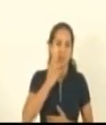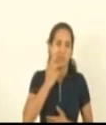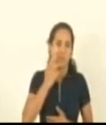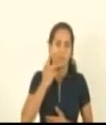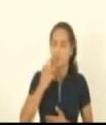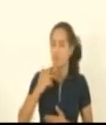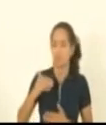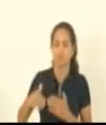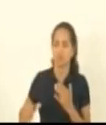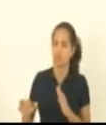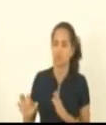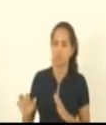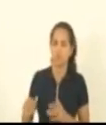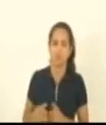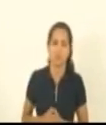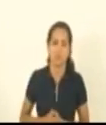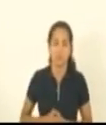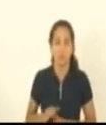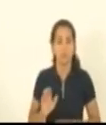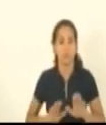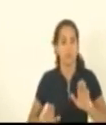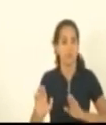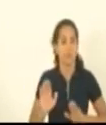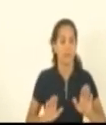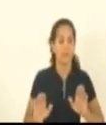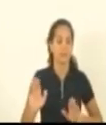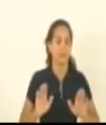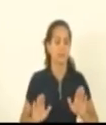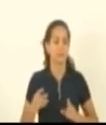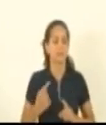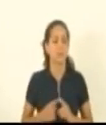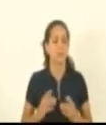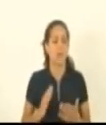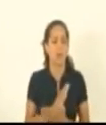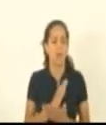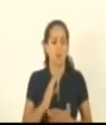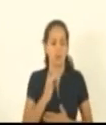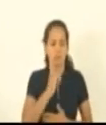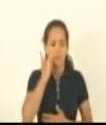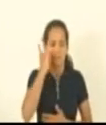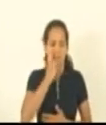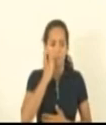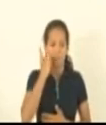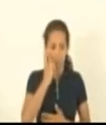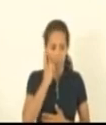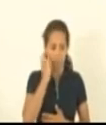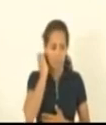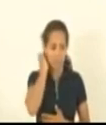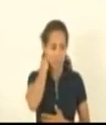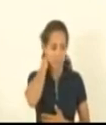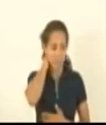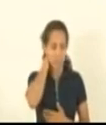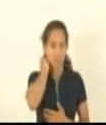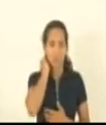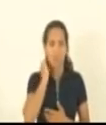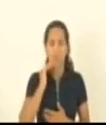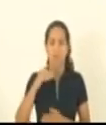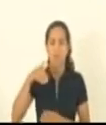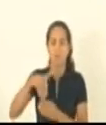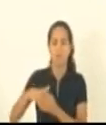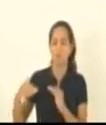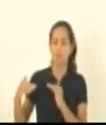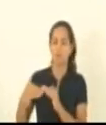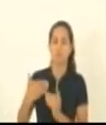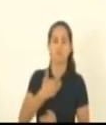você mas cuidado porque tem deputado que vota é de acordo com o que o governo dá para